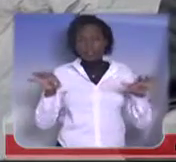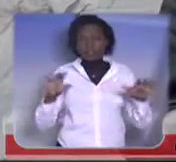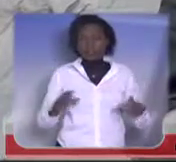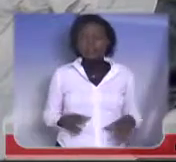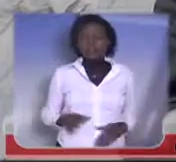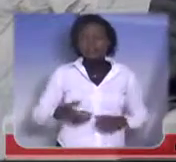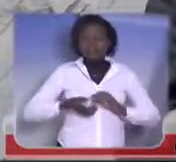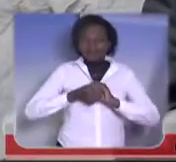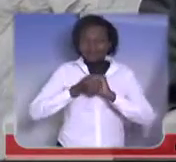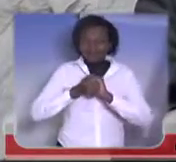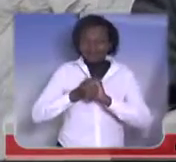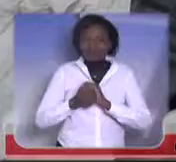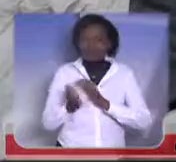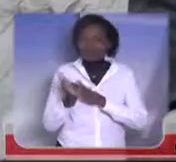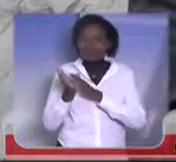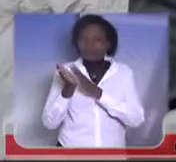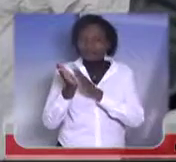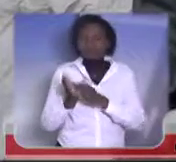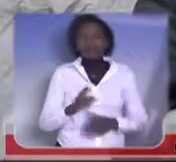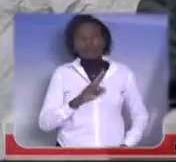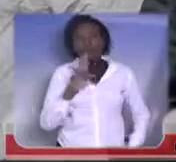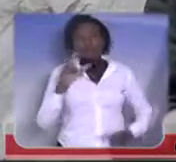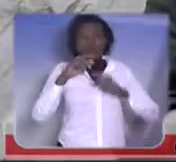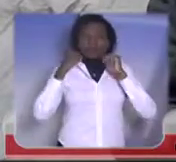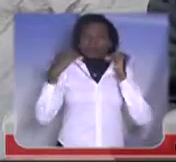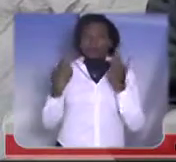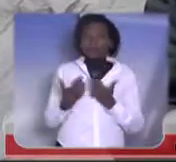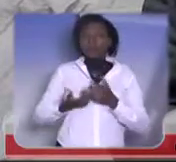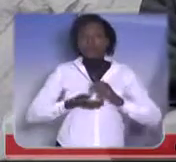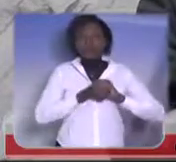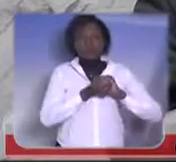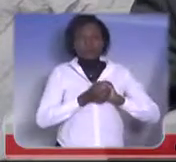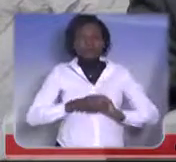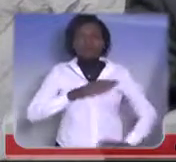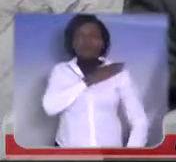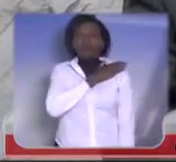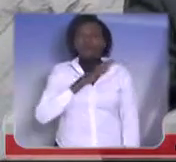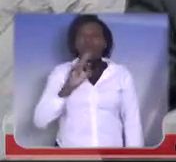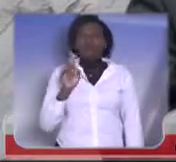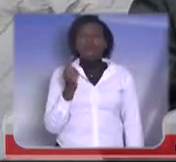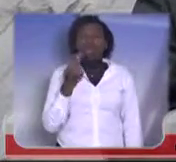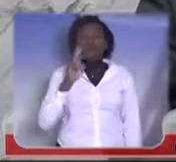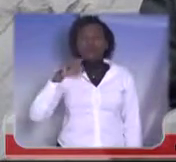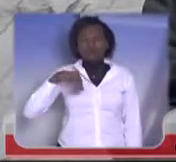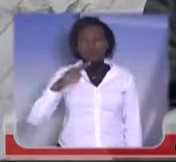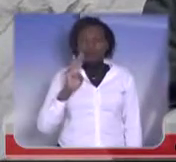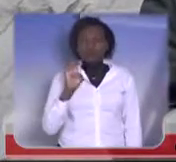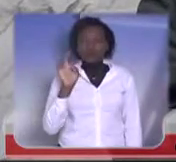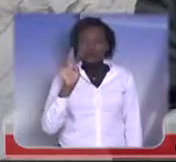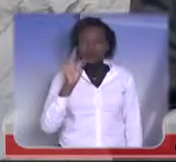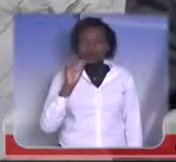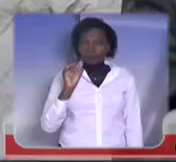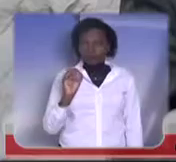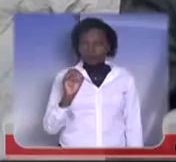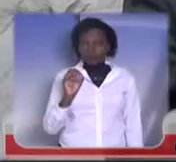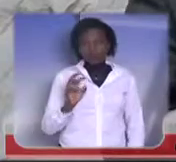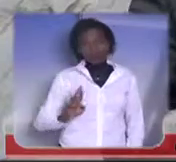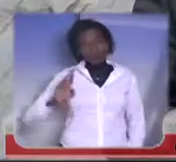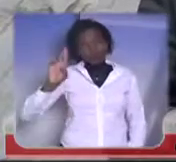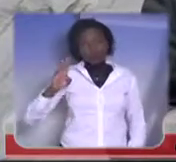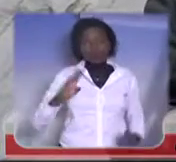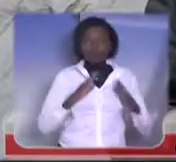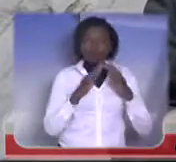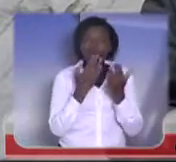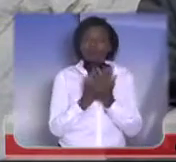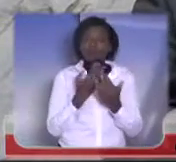desejar muito sucesso, parabéns em nome dessa casa, saudar o Coronel Humberto Figueiredo, comandante da Escola Superior de Soldados,